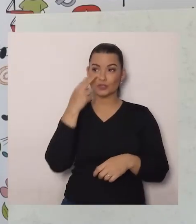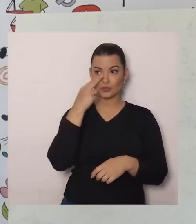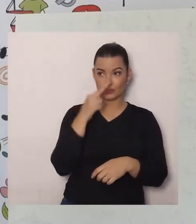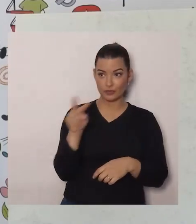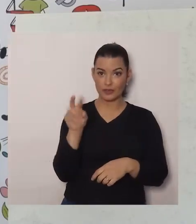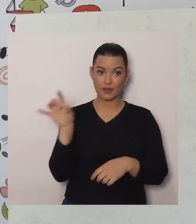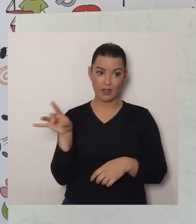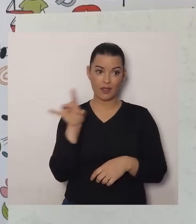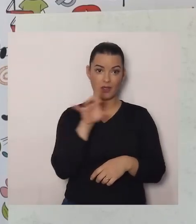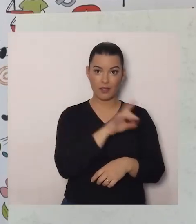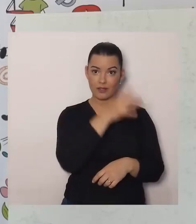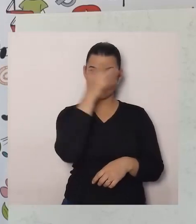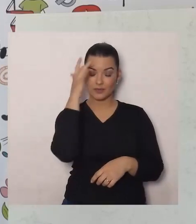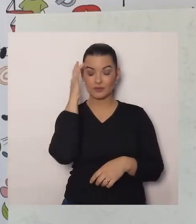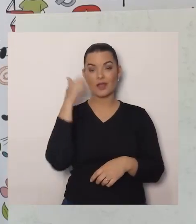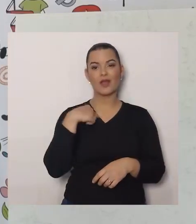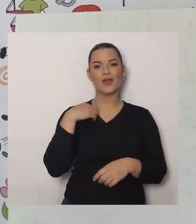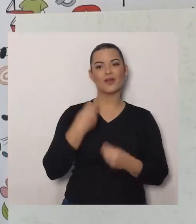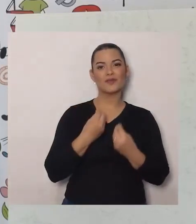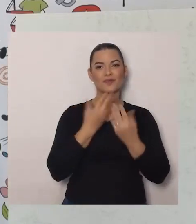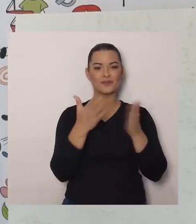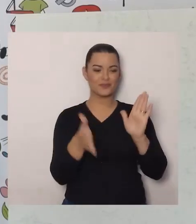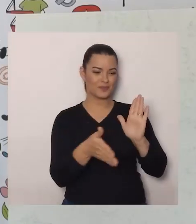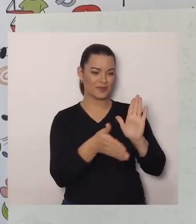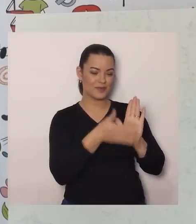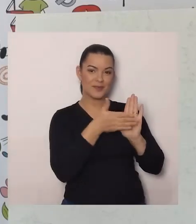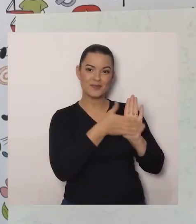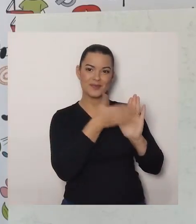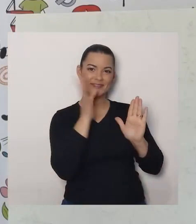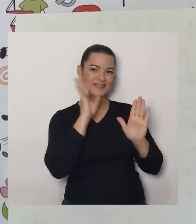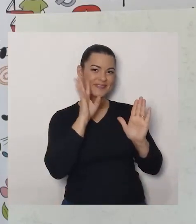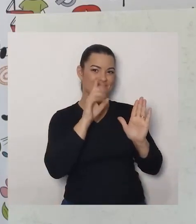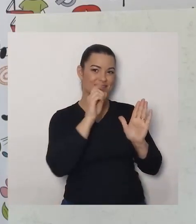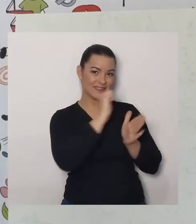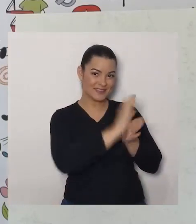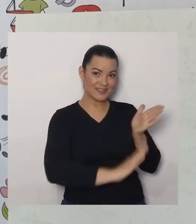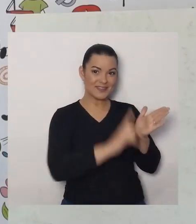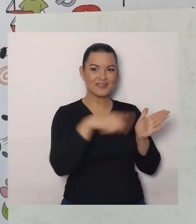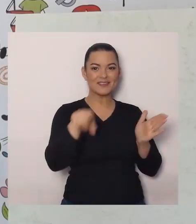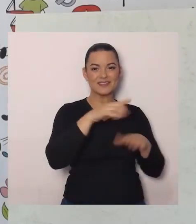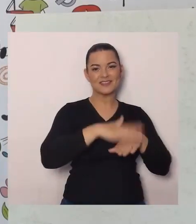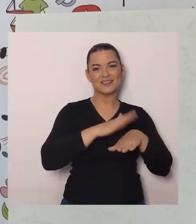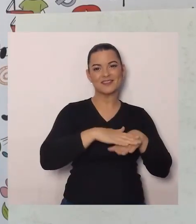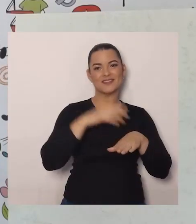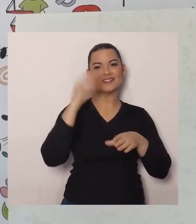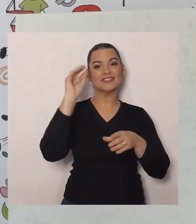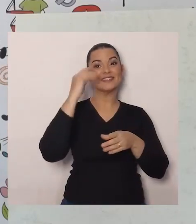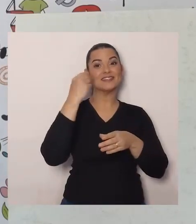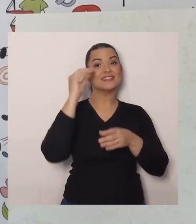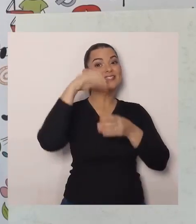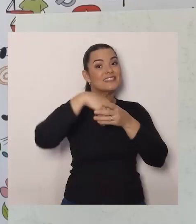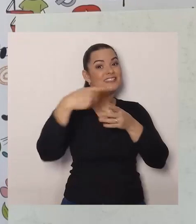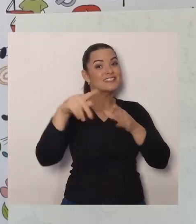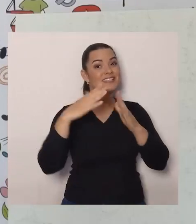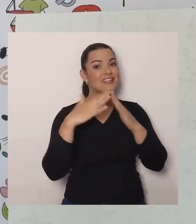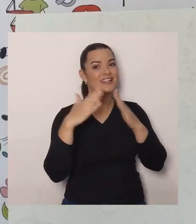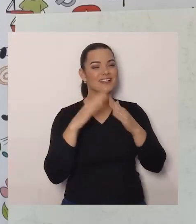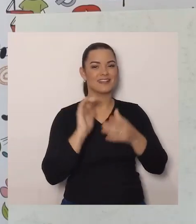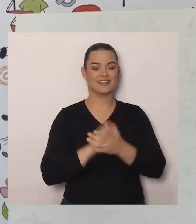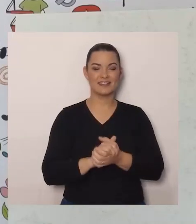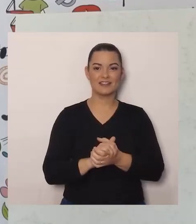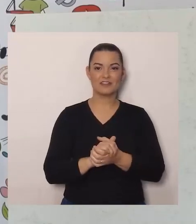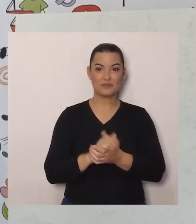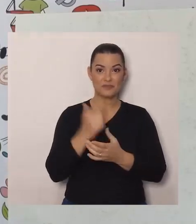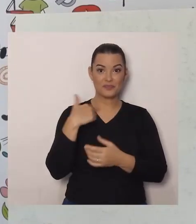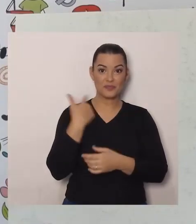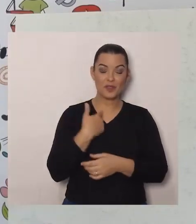Bem bacana, Que vocês vão realizar aí na casa de vocês, Então, Vamos testar, Se depende mesmo do nosso ponto